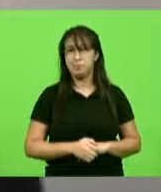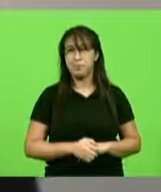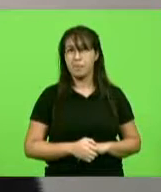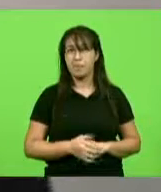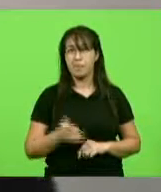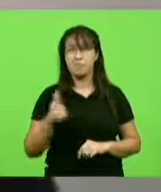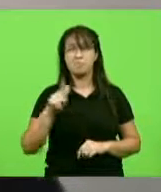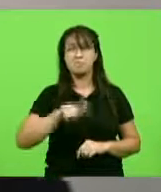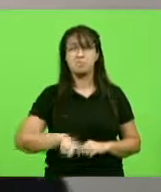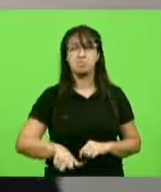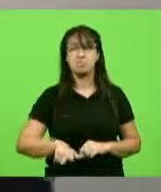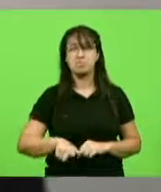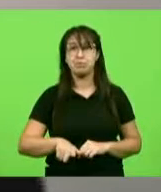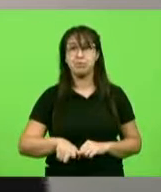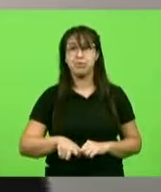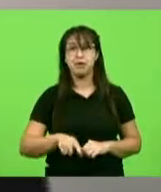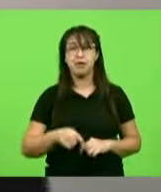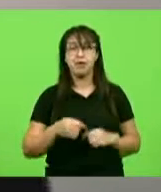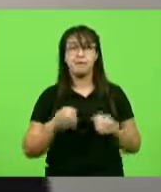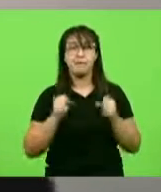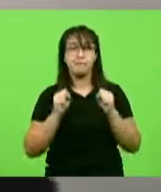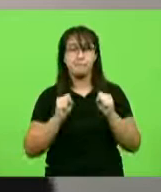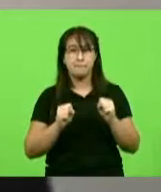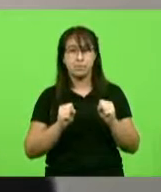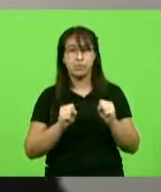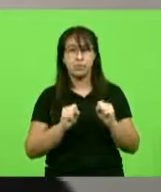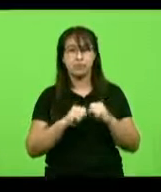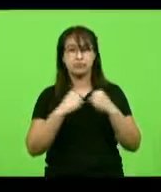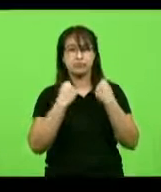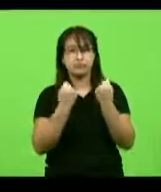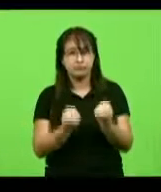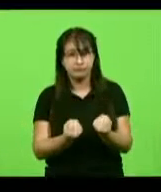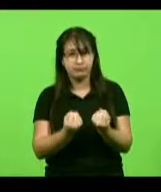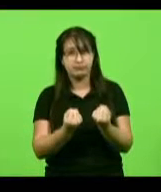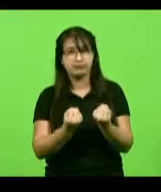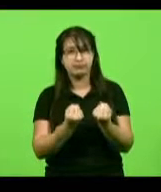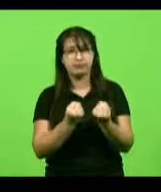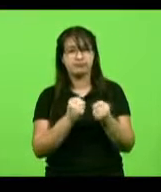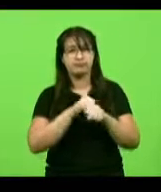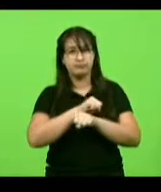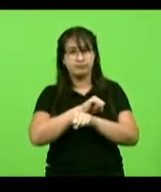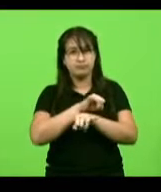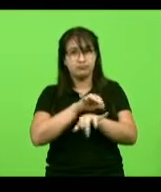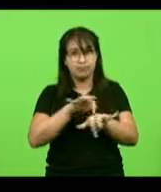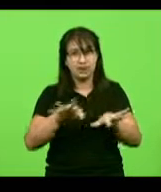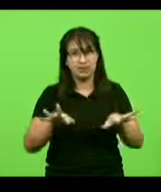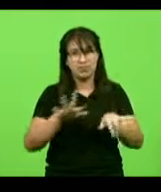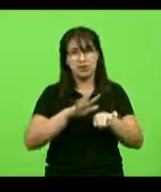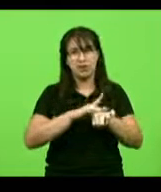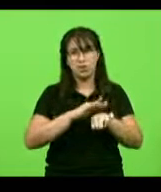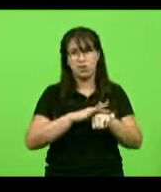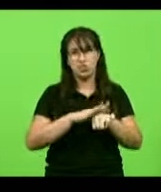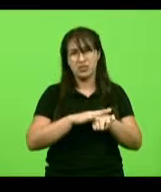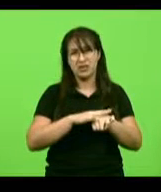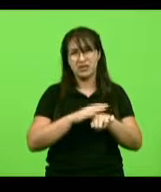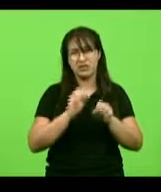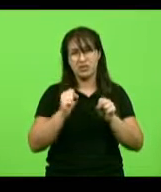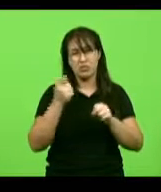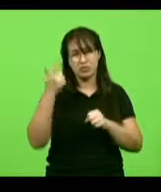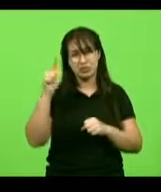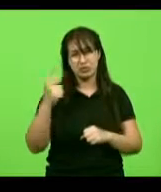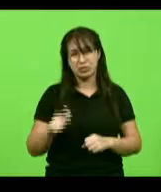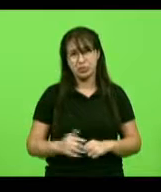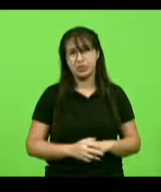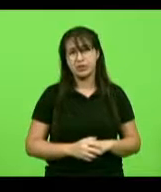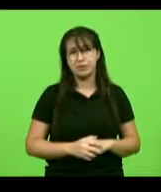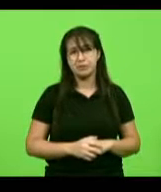ciência para que a gente possa combater as pandemias como essa que infelizmente se abateu e tomar o